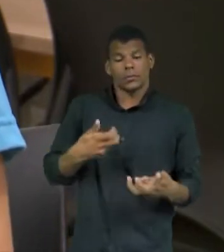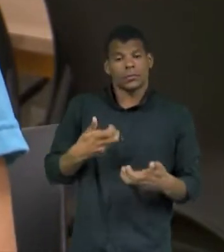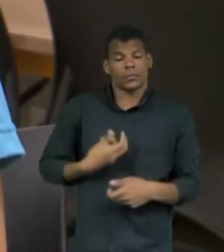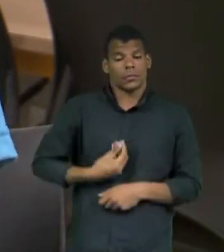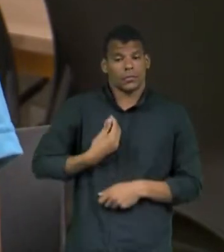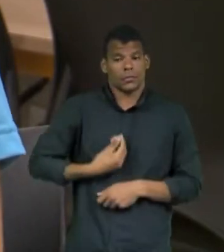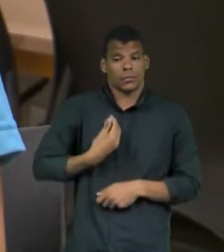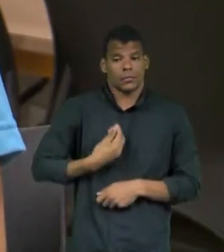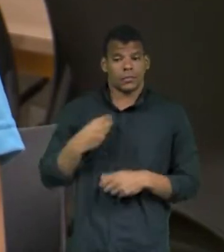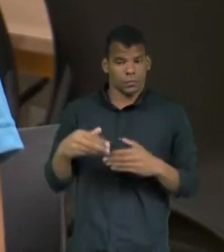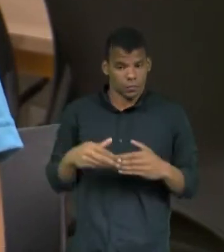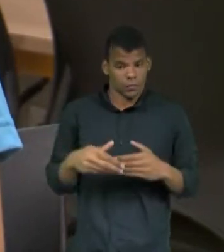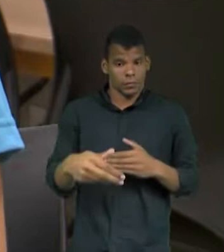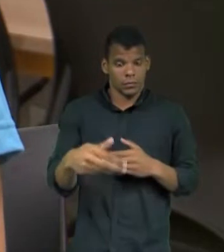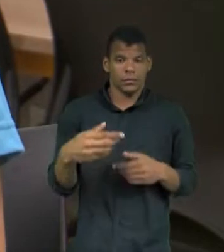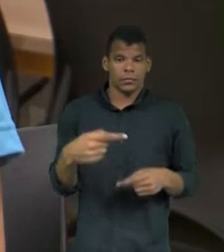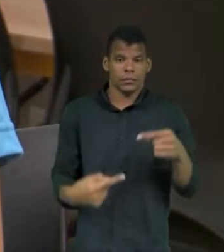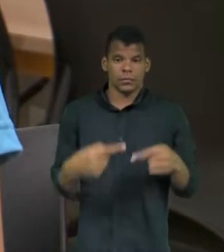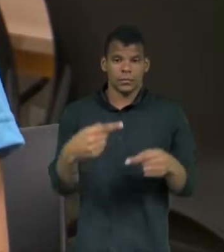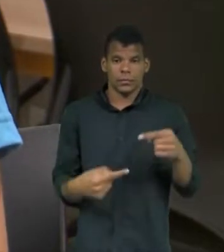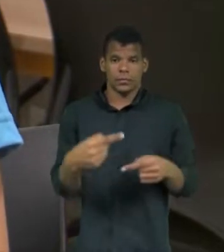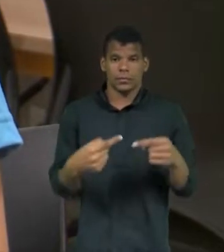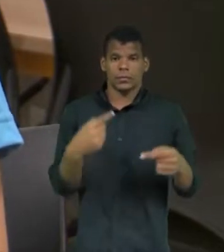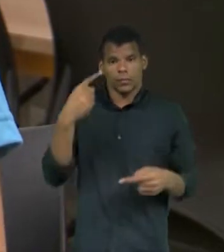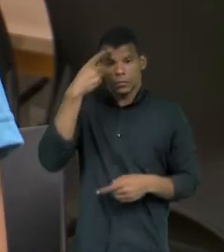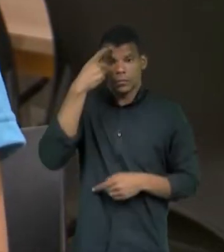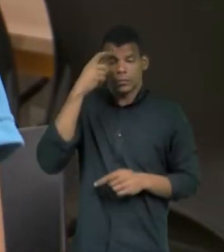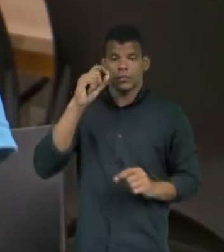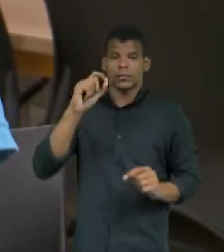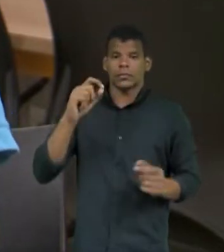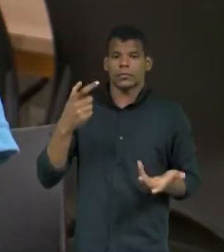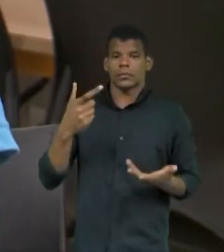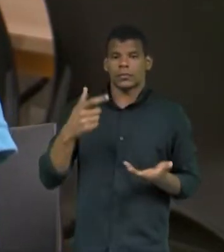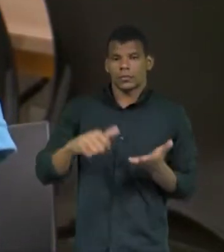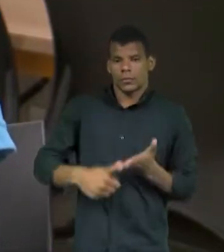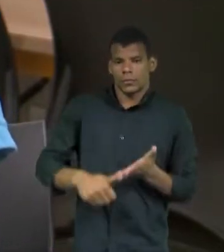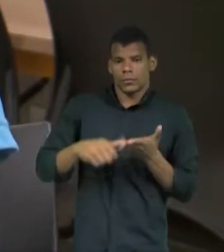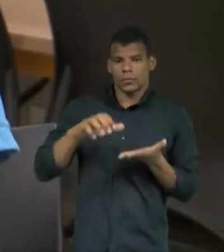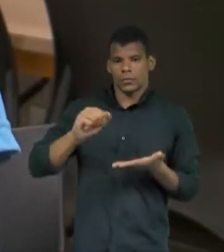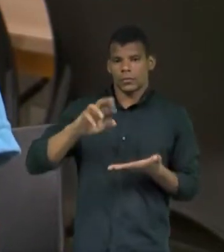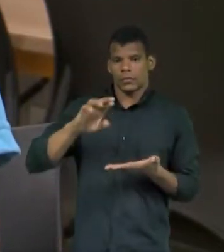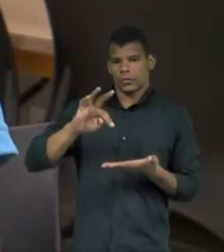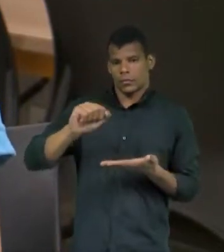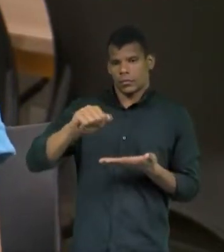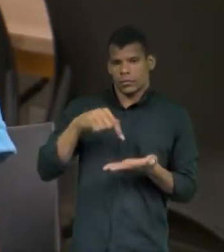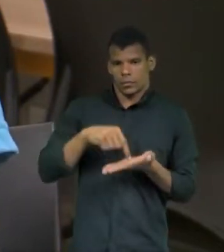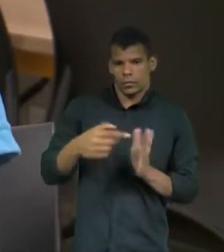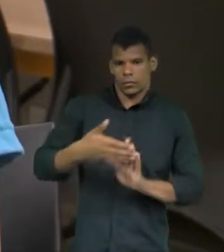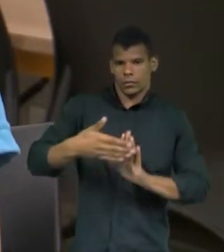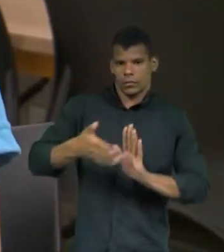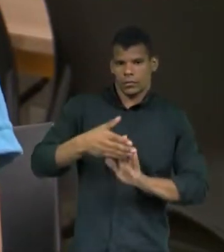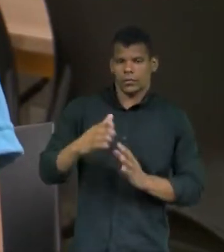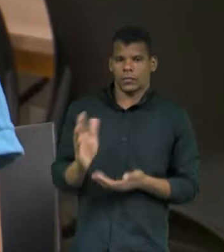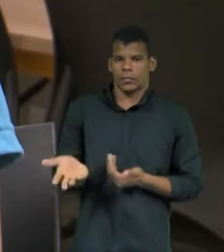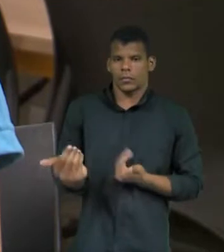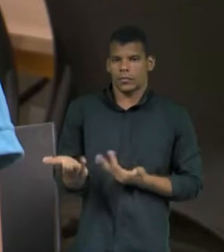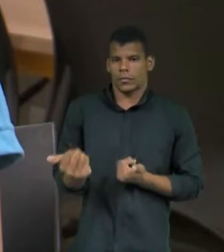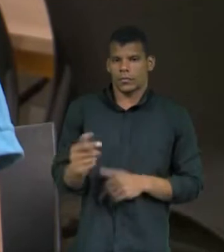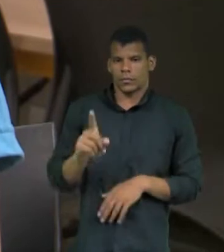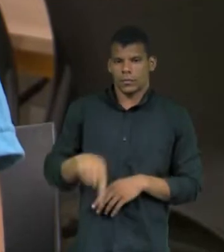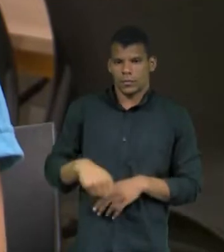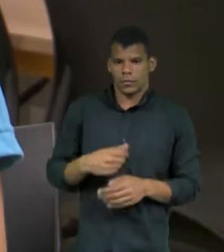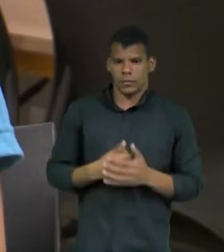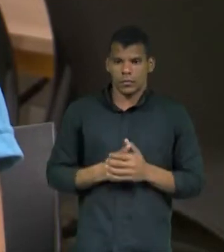E daí, dessas políticas, pensamos na ideia da carta. A carta foi elaborada para a juventude, pensando